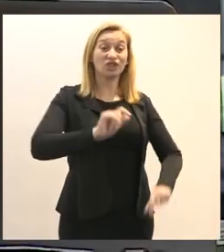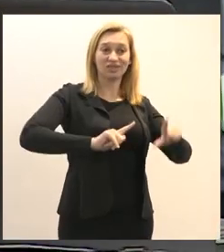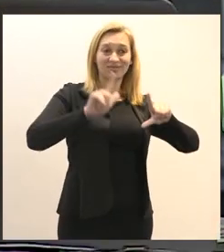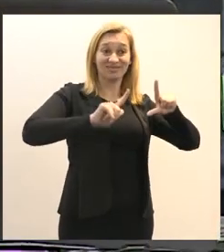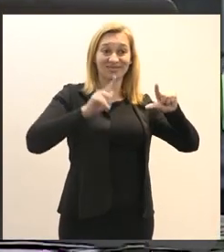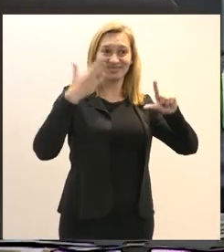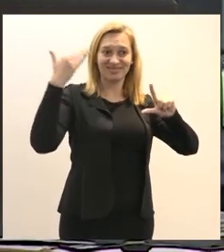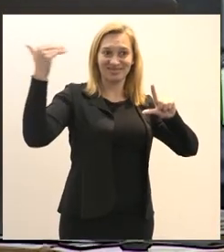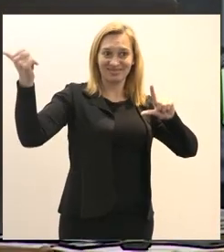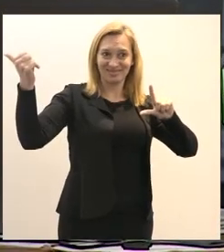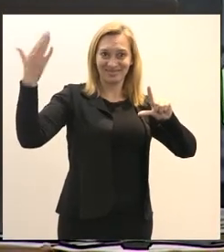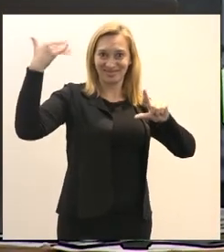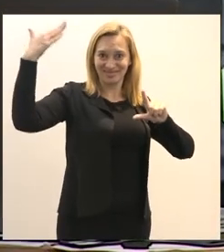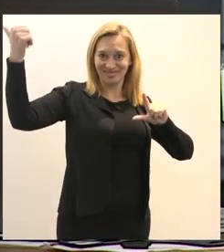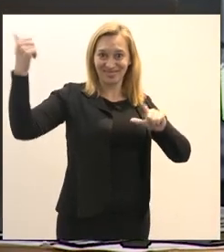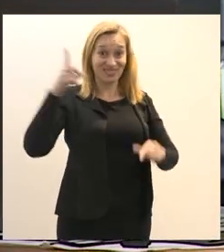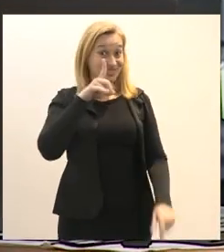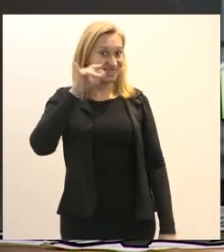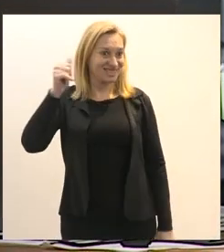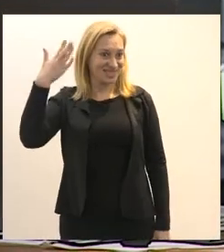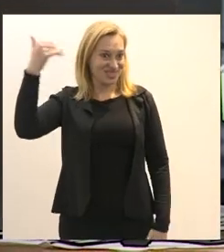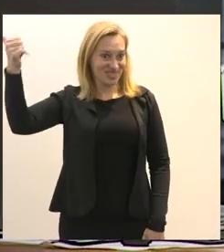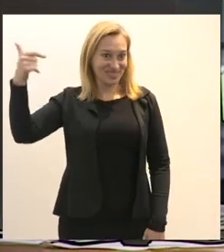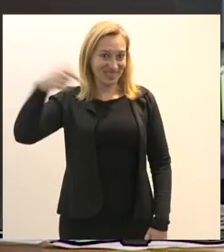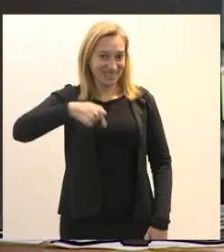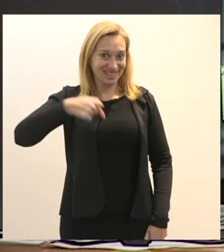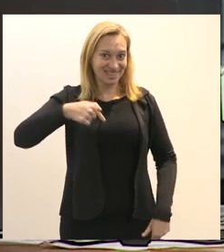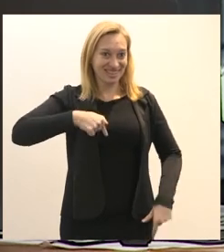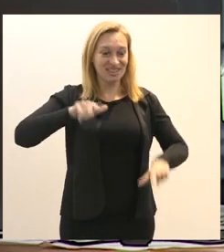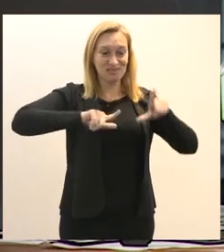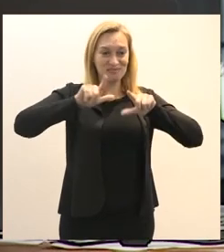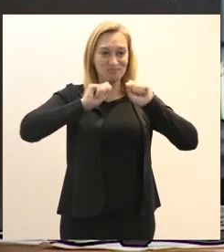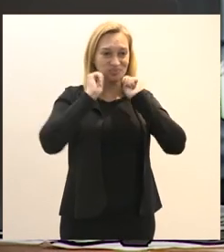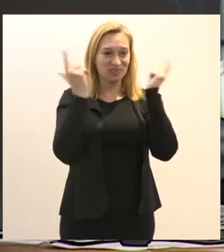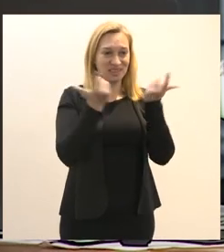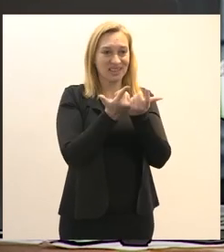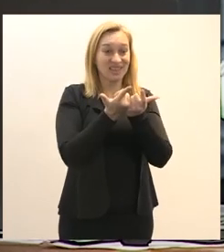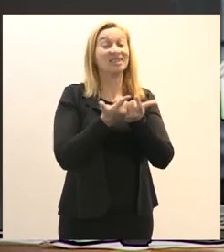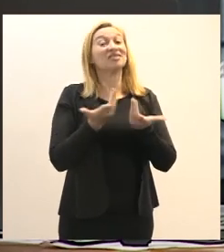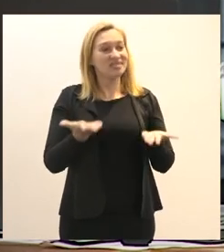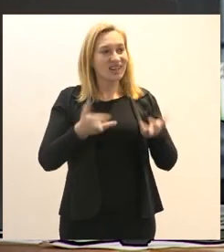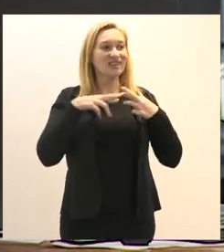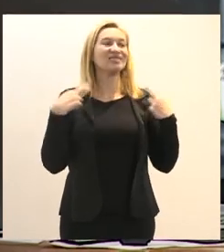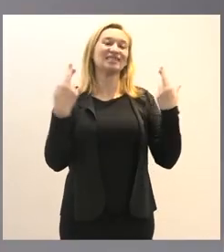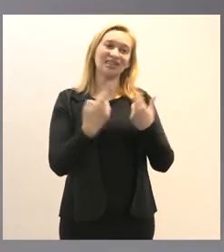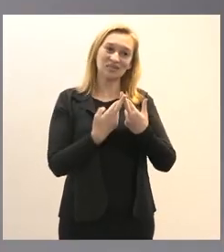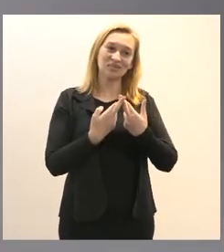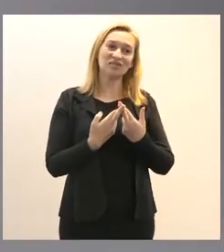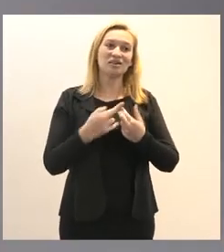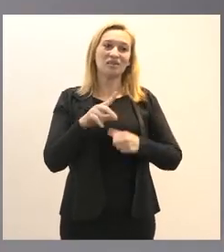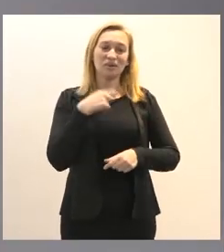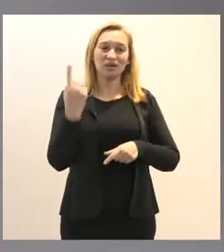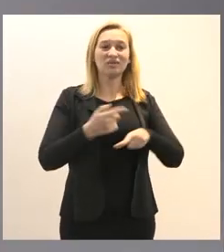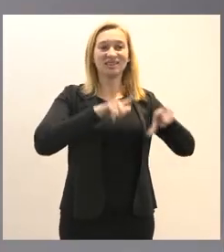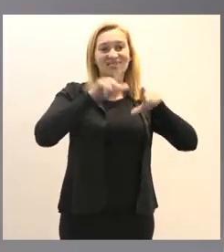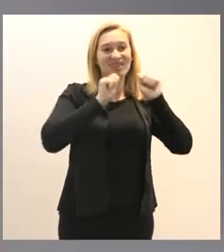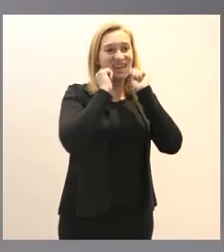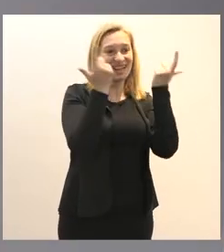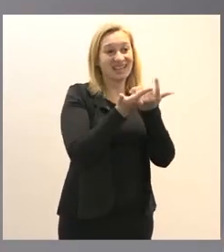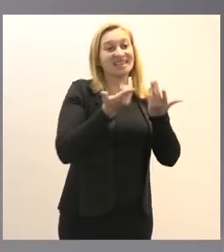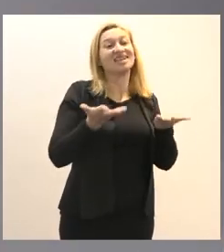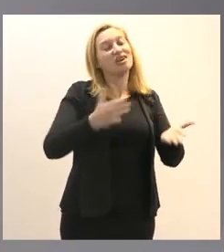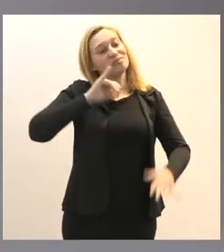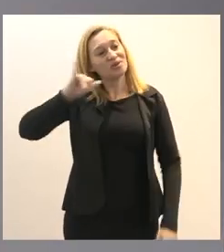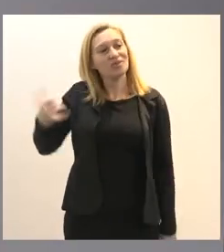um dia de fama aqui uma transmissão feita pela nossa TV Alerje e eu